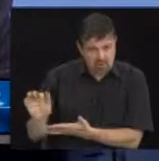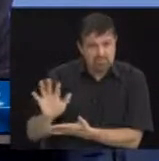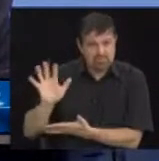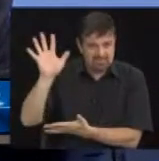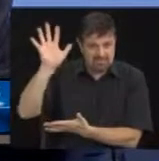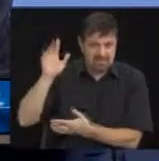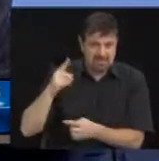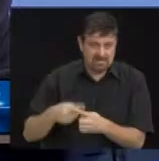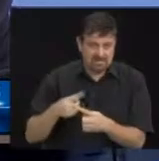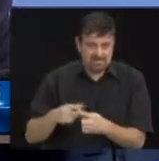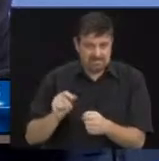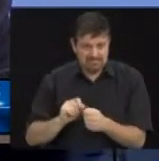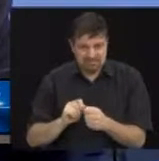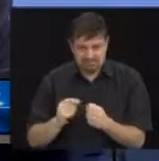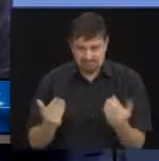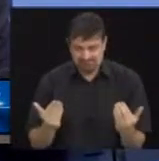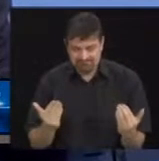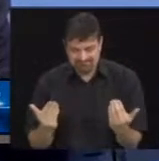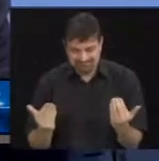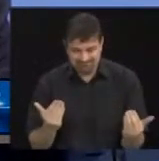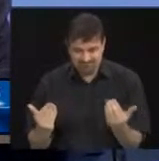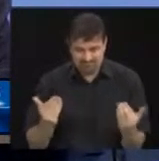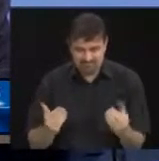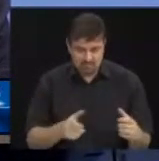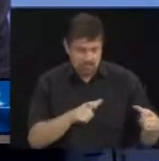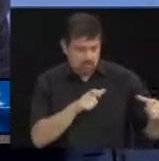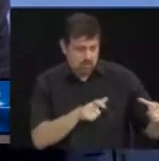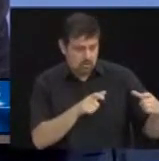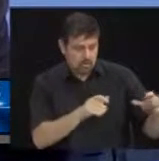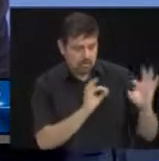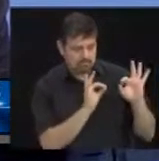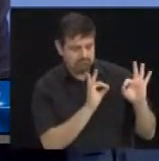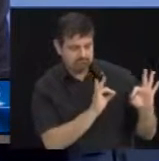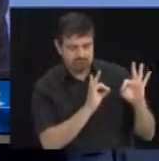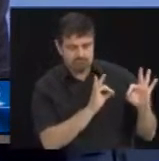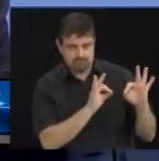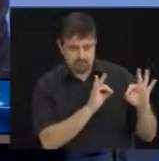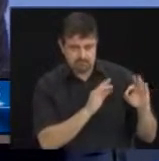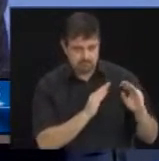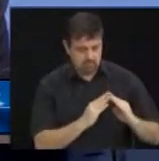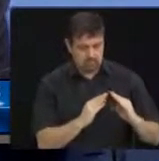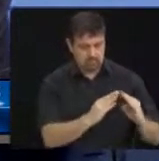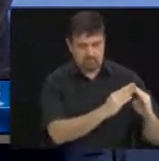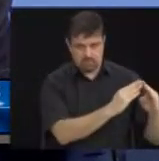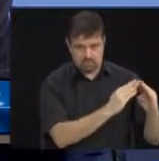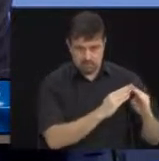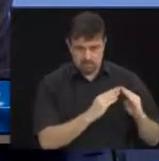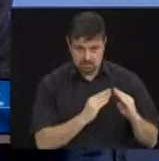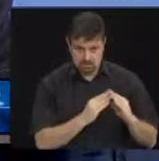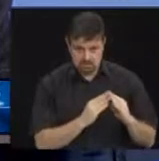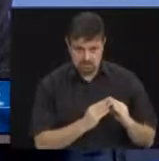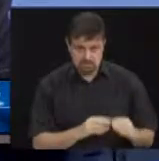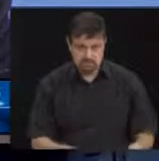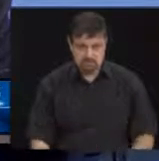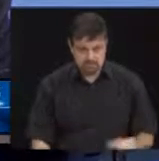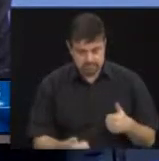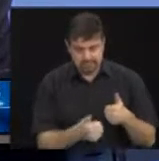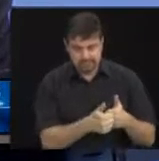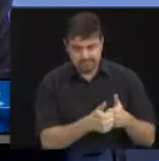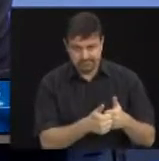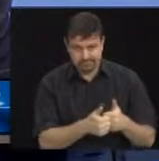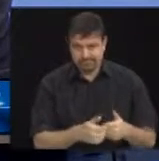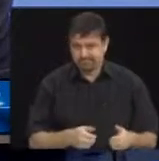paralelo, comparativo com um bairro nobre ou pelo menos de residências nobre ali próximo.